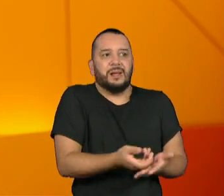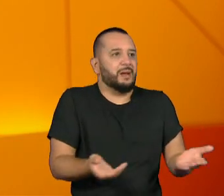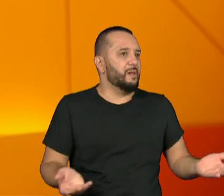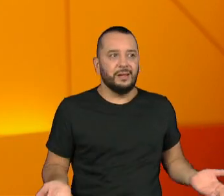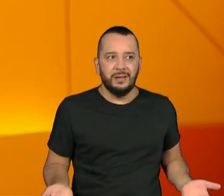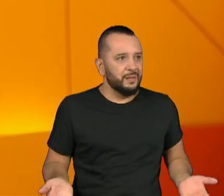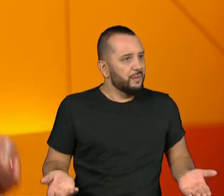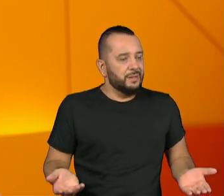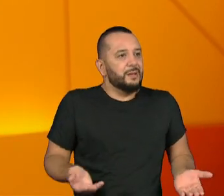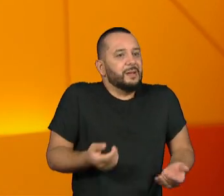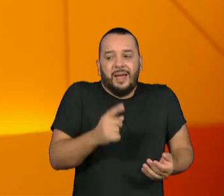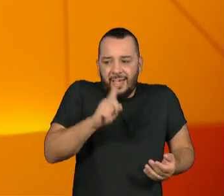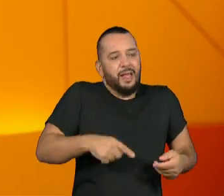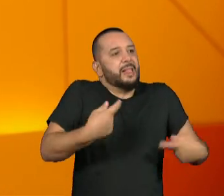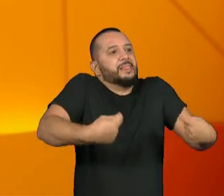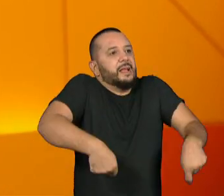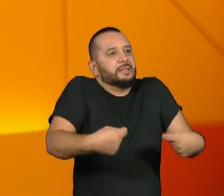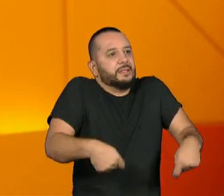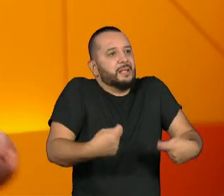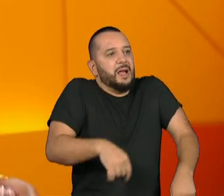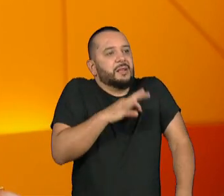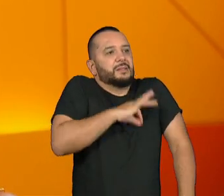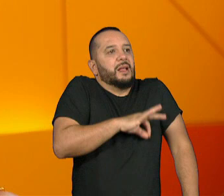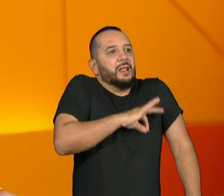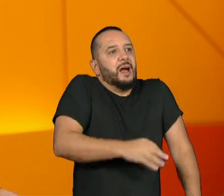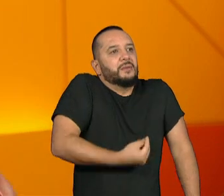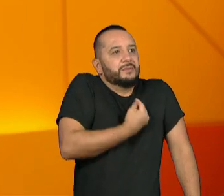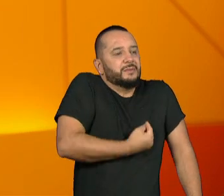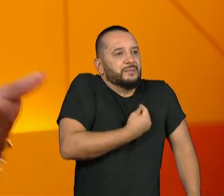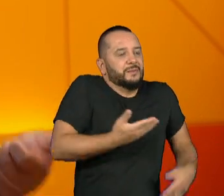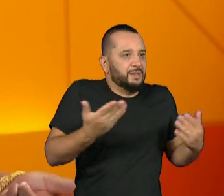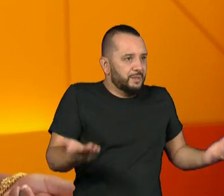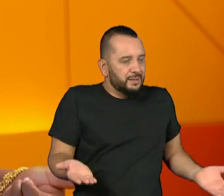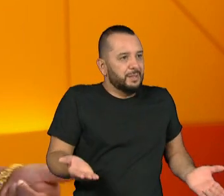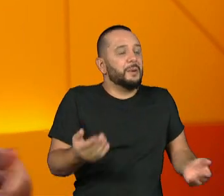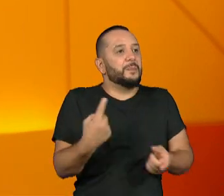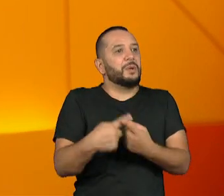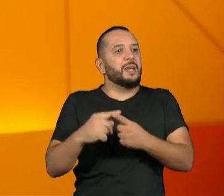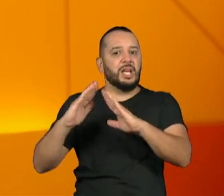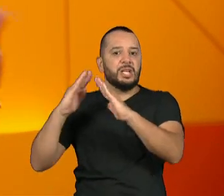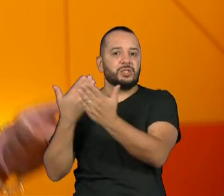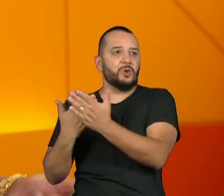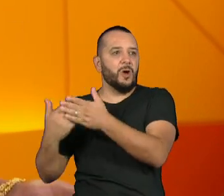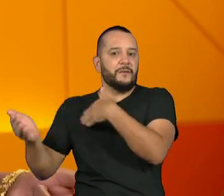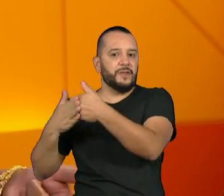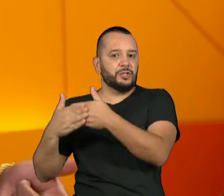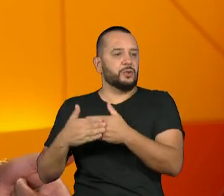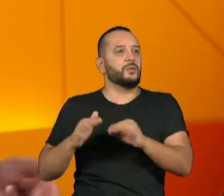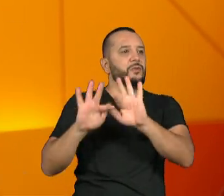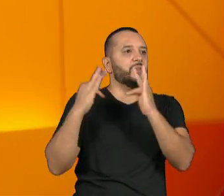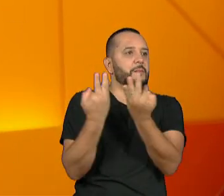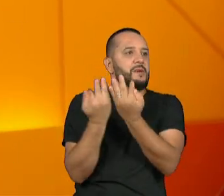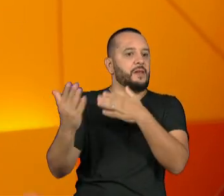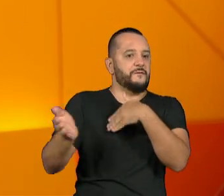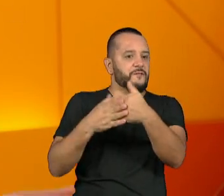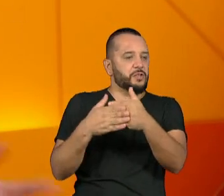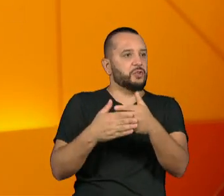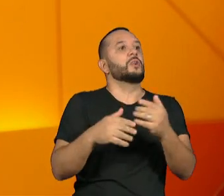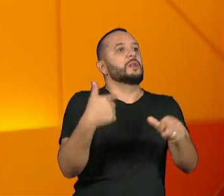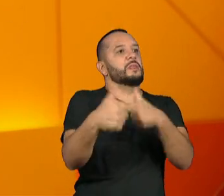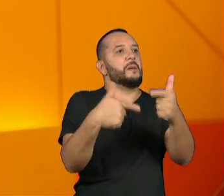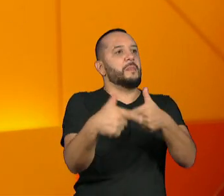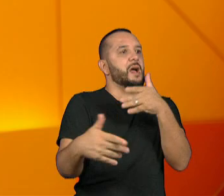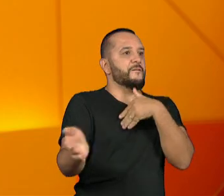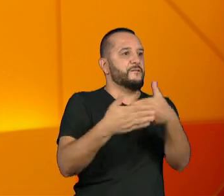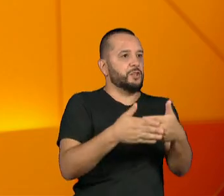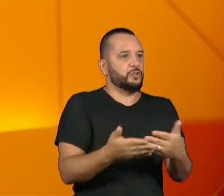uma necessidade. É a possibilidade que sobrou quando a escola fechou a porta, a família fechou a porta, o mercado de trabalho